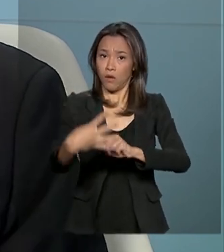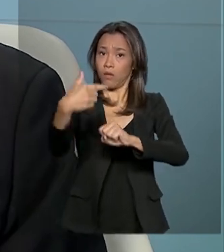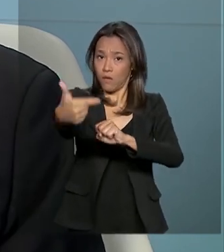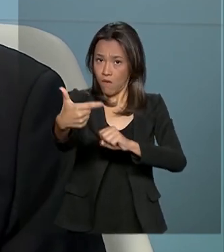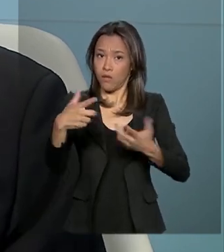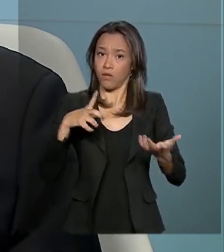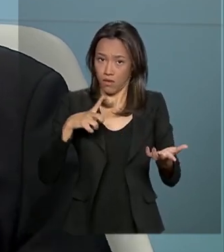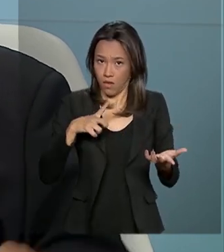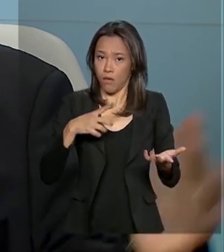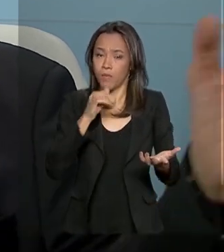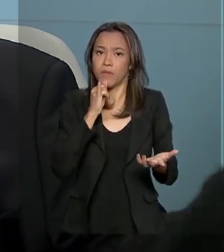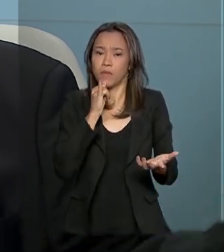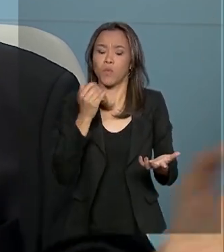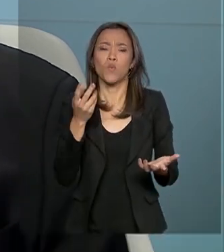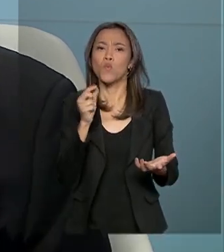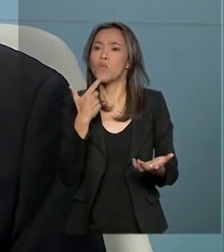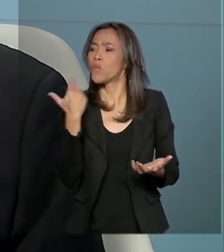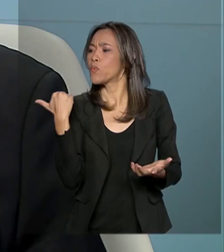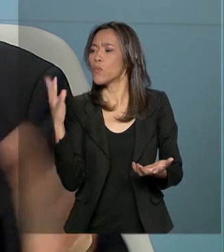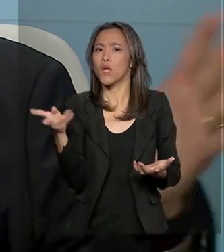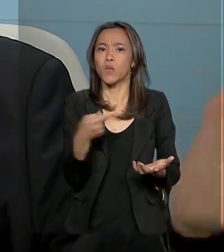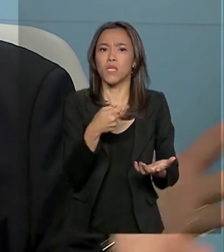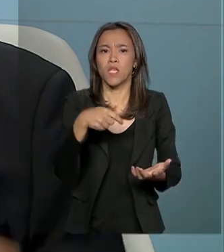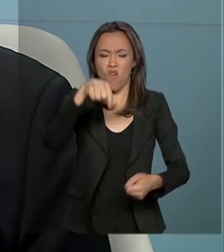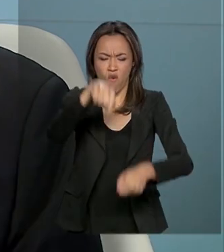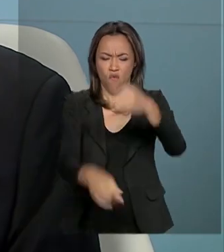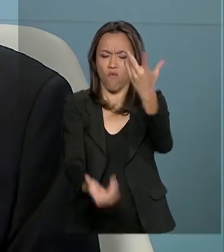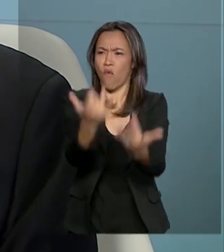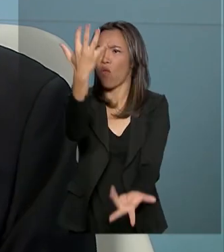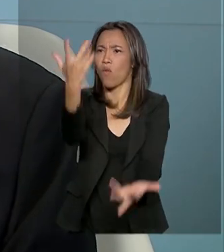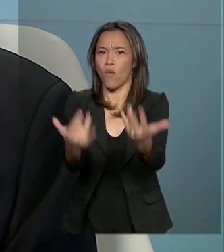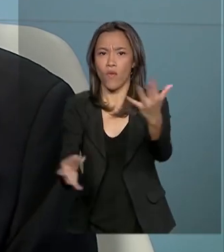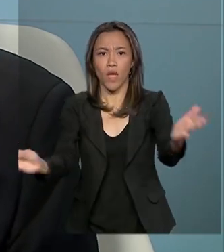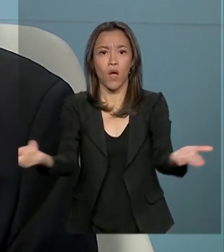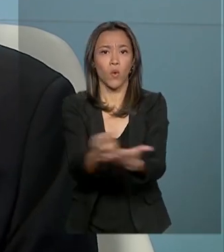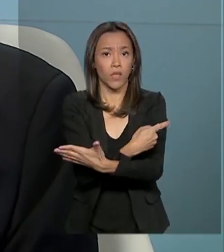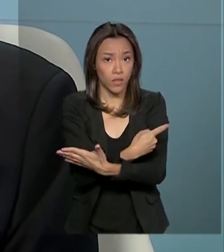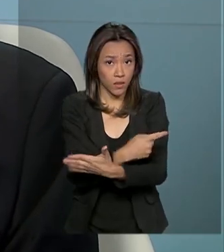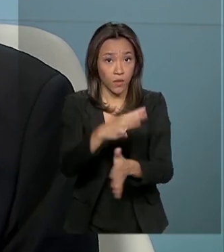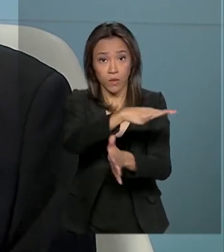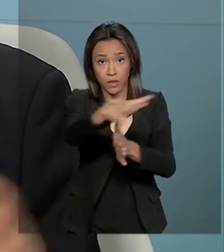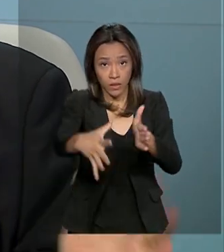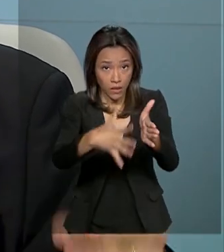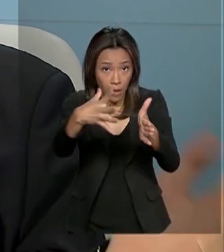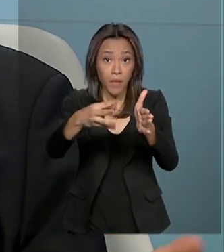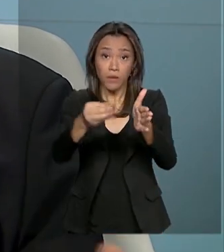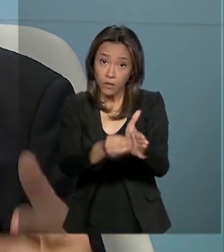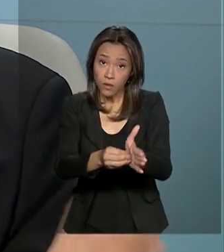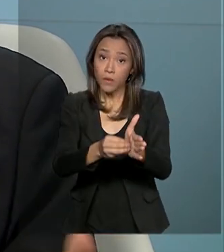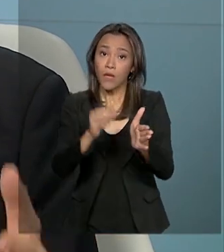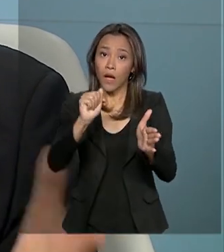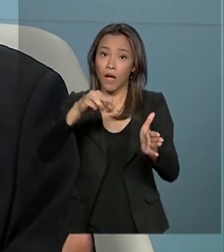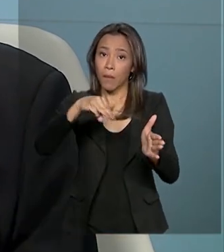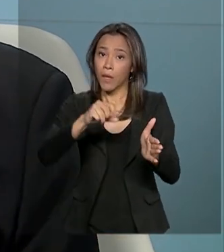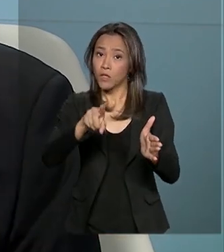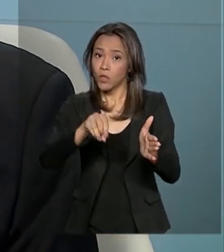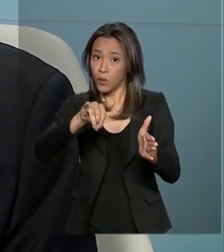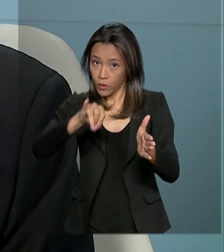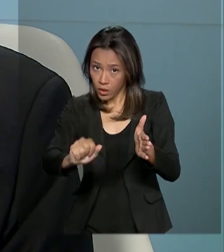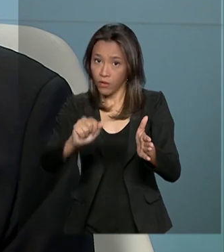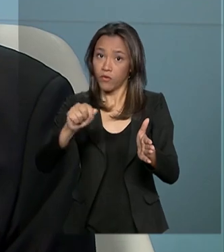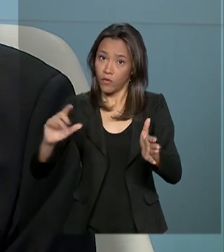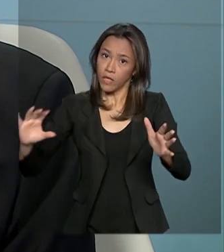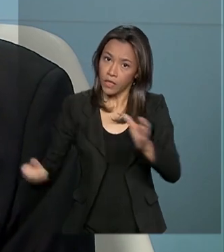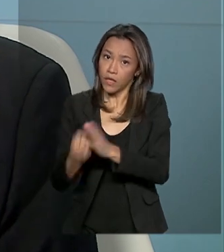exemplos típicos. Combater incêndio florestal na Amazônia. Foi criada uma operação para